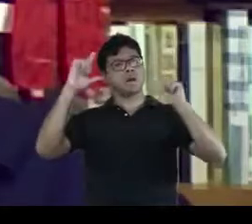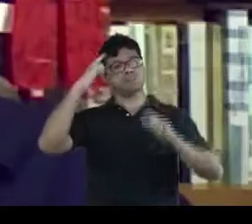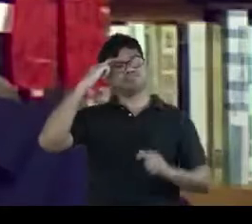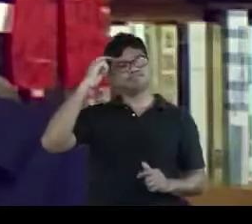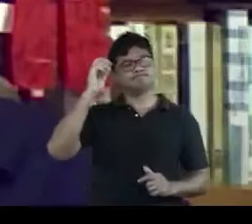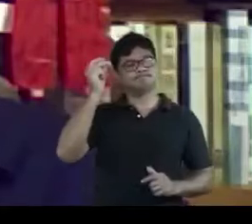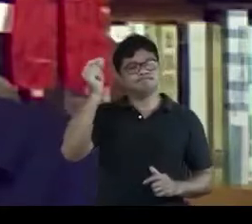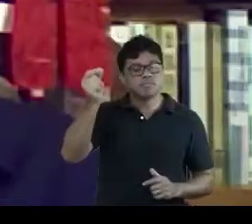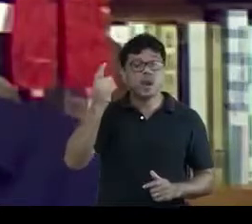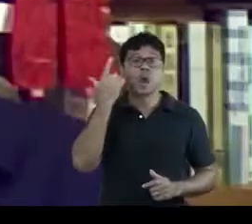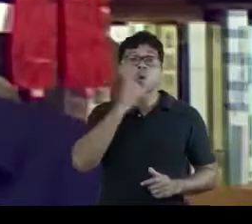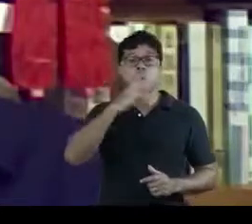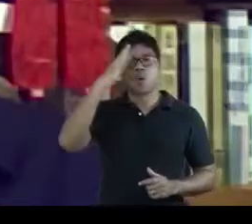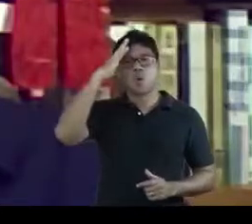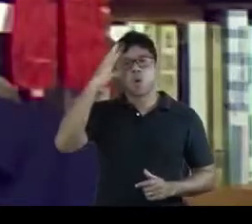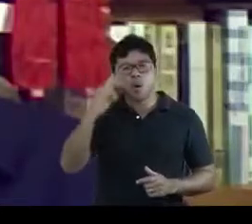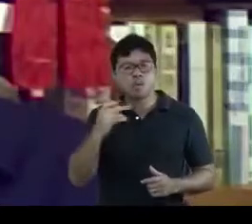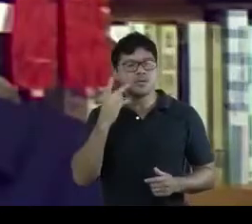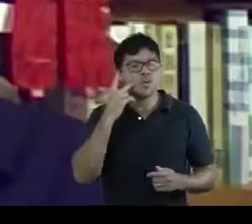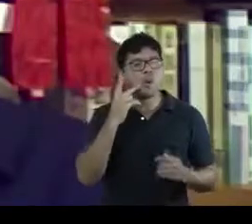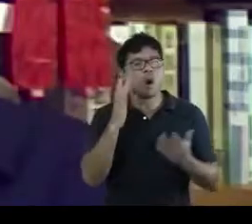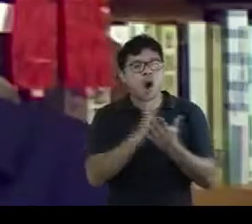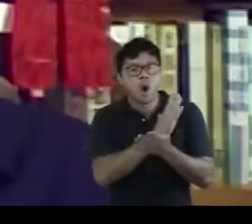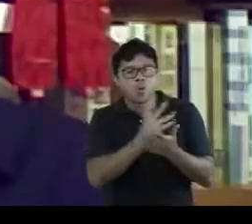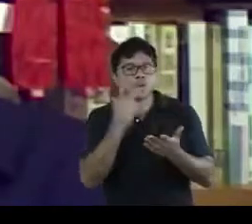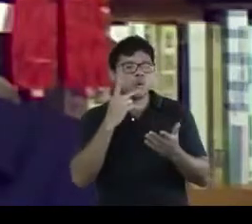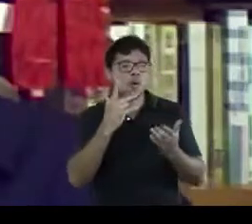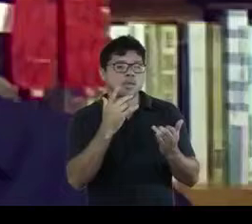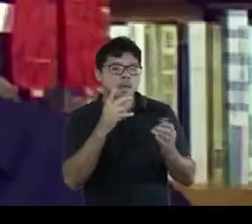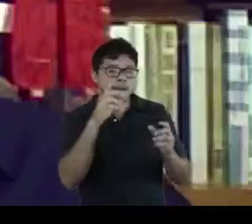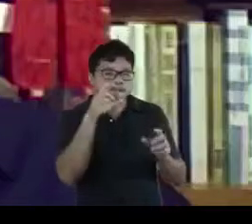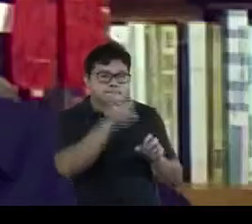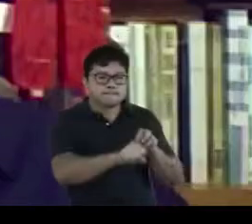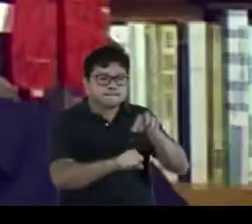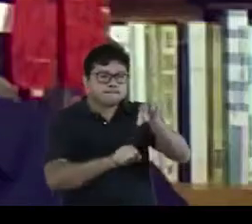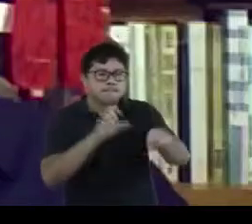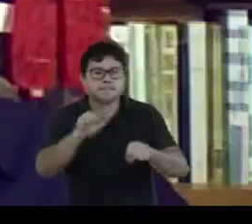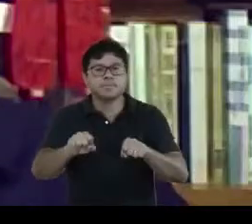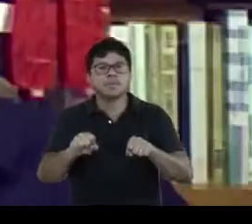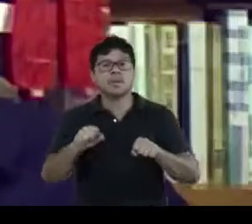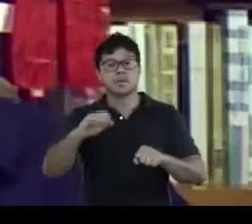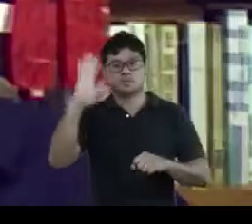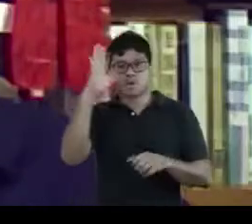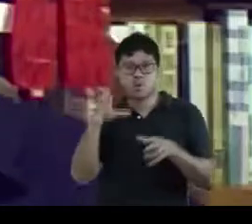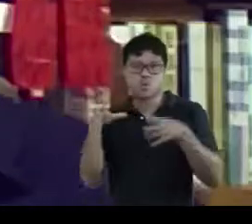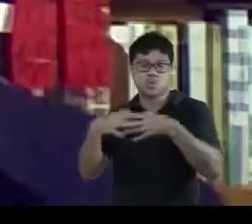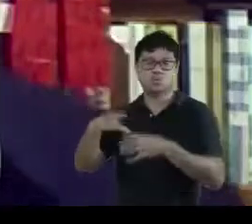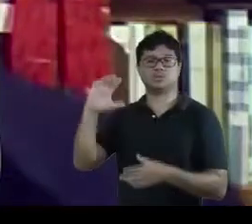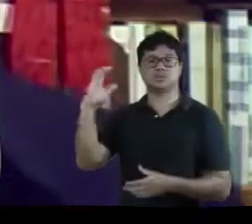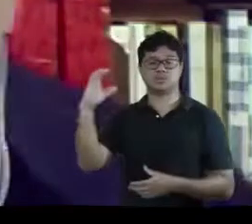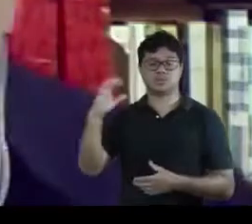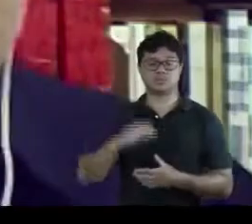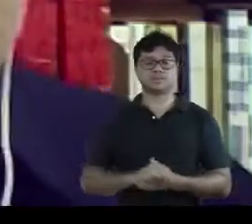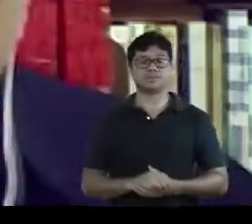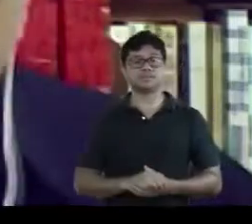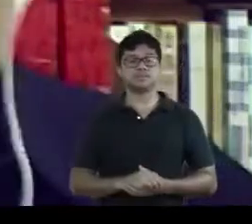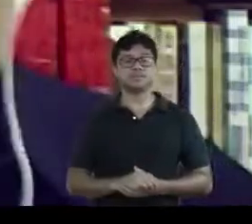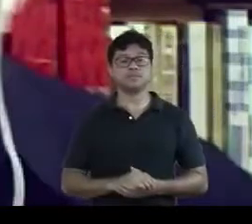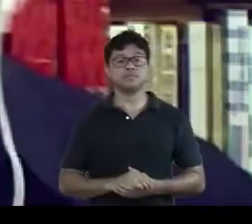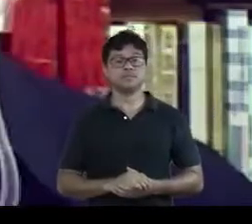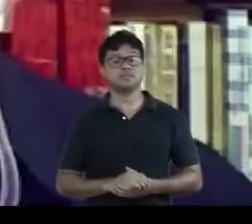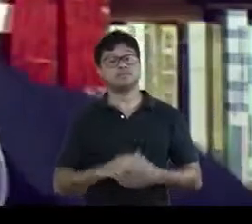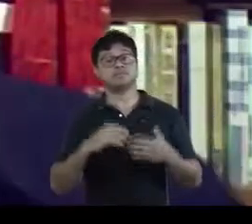para compreender os rastros de Desiré do Jardin no Brasil oitocentista. Então,